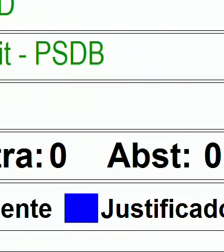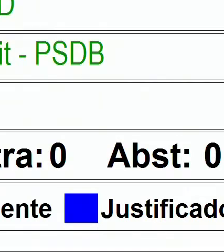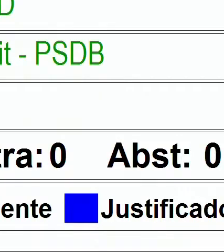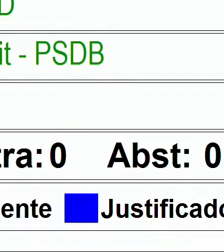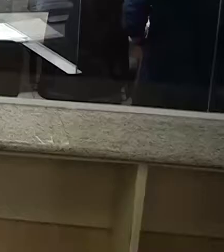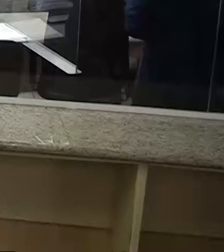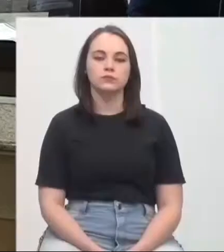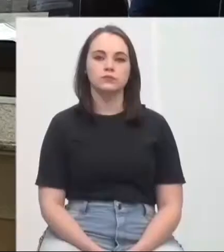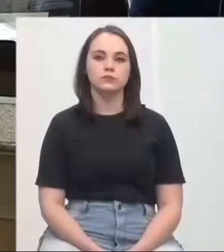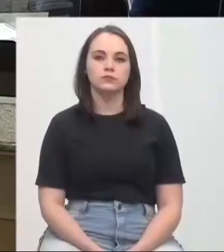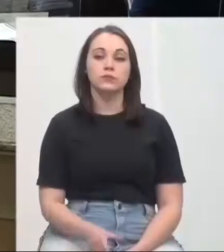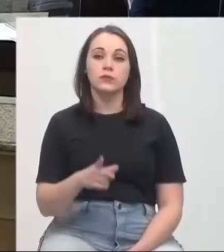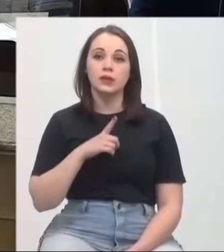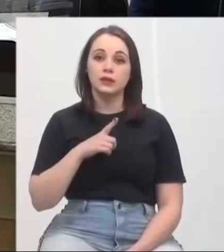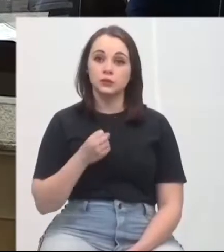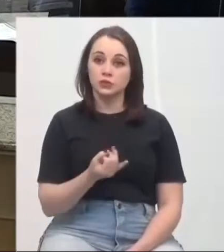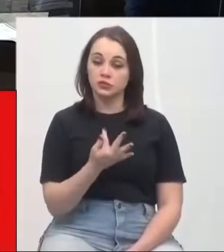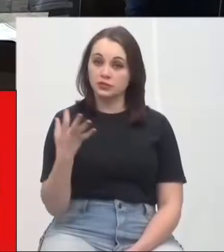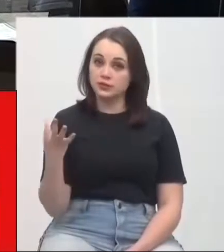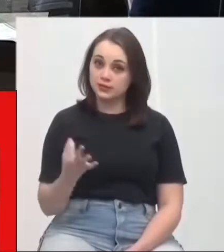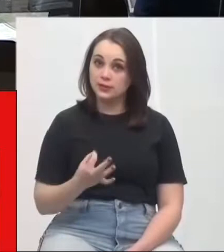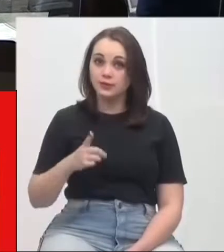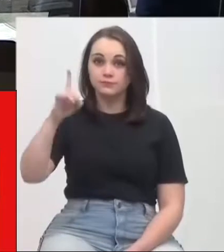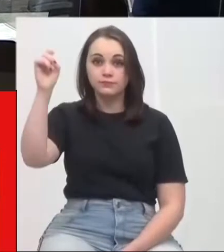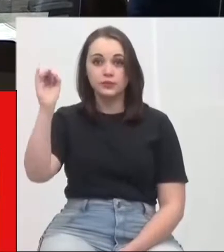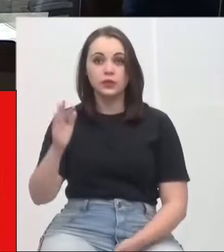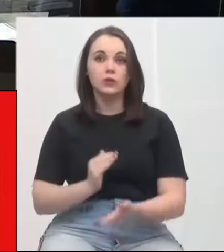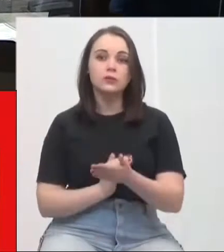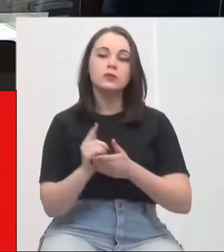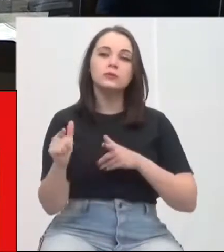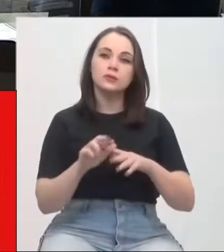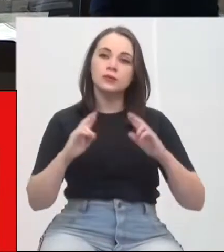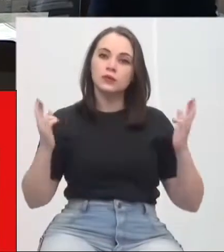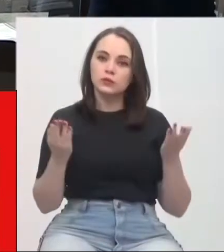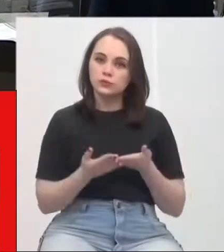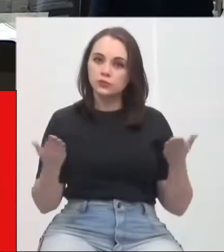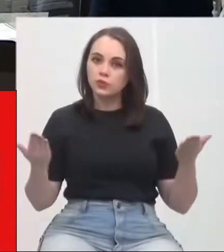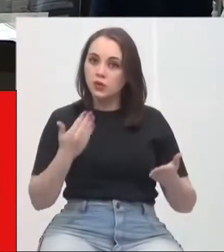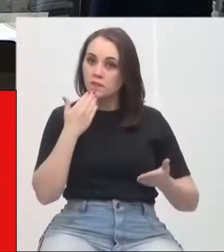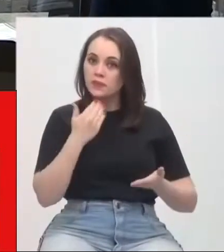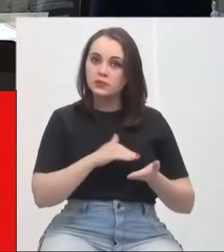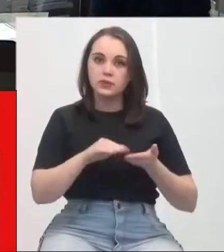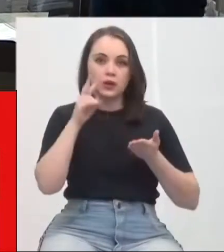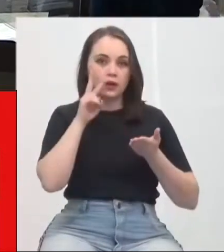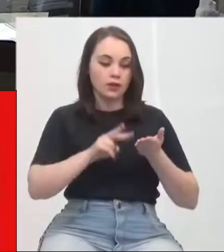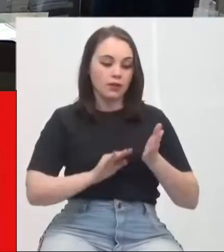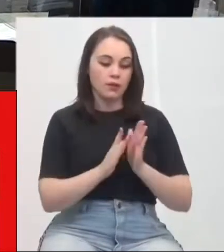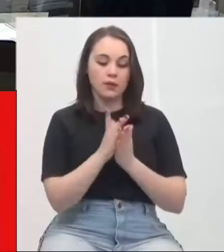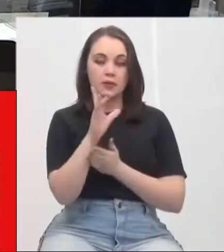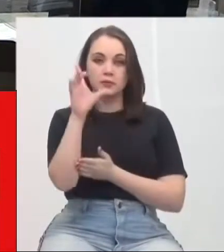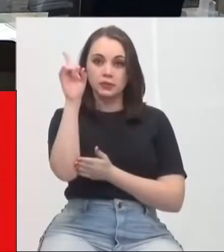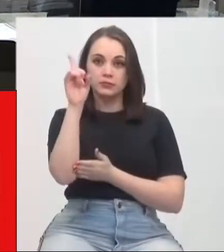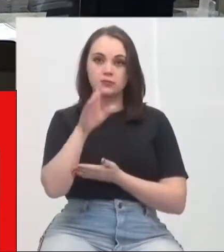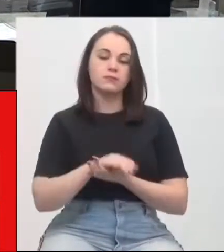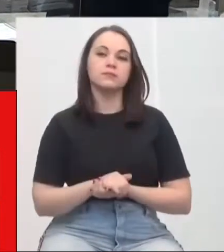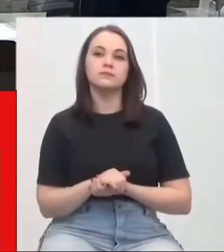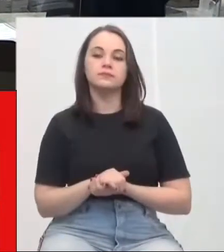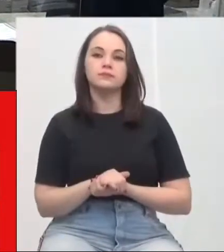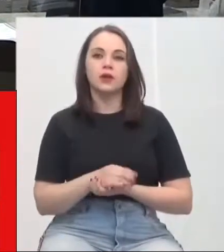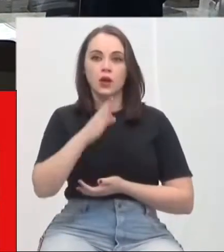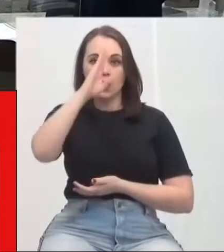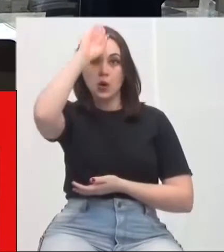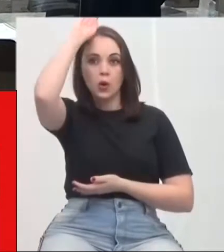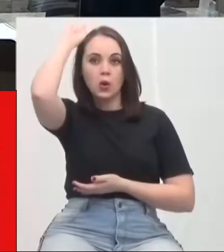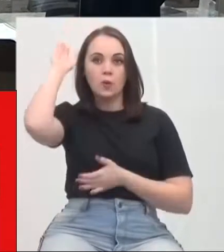Havendo o coro regimental sobre a proteção de Deus, iniciamos os trabalhos da presente sessão. Solicito ao senhor secretário que faça a leitura da Bíblia. Romanos 8,